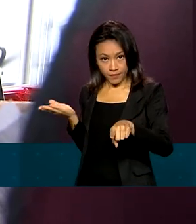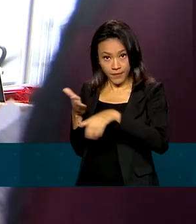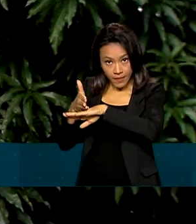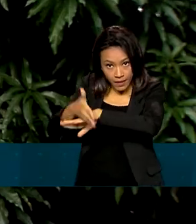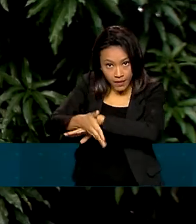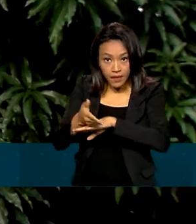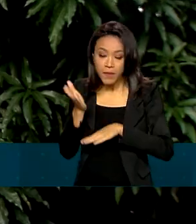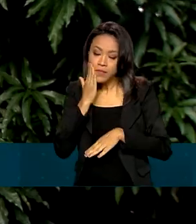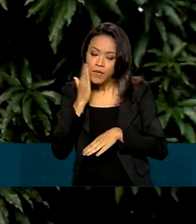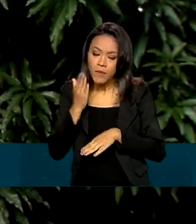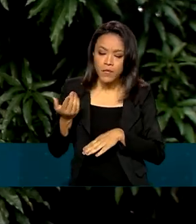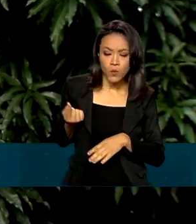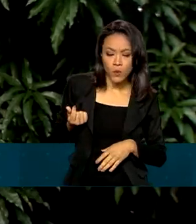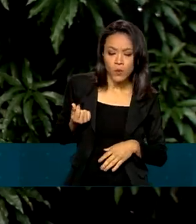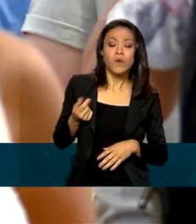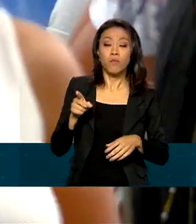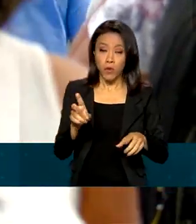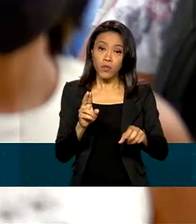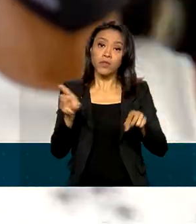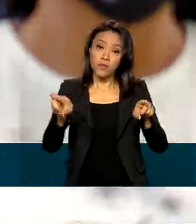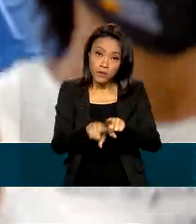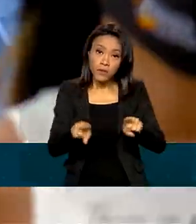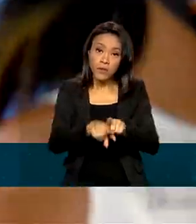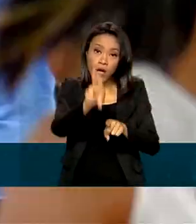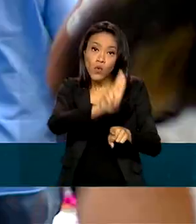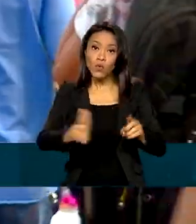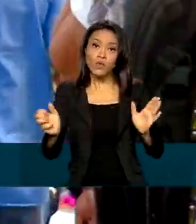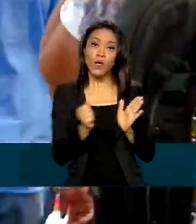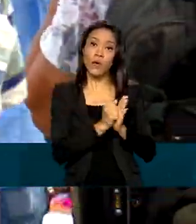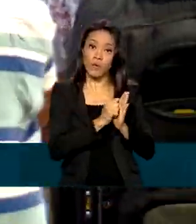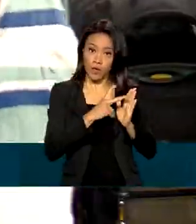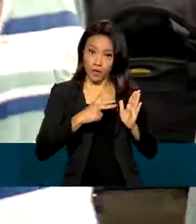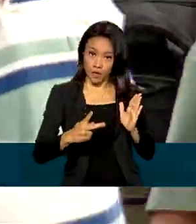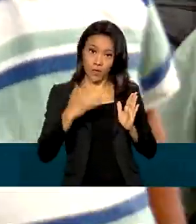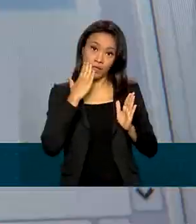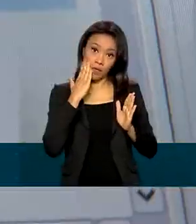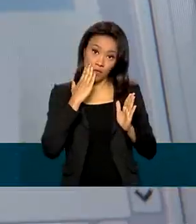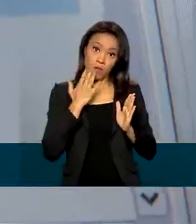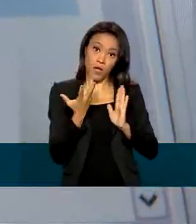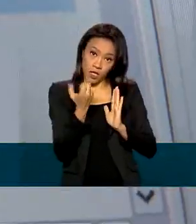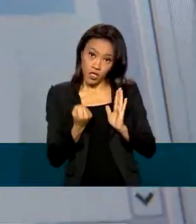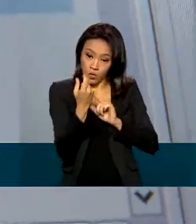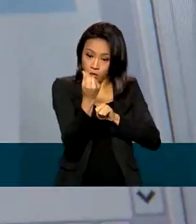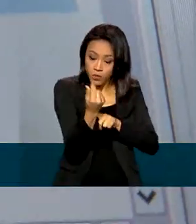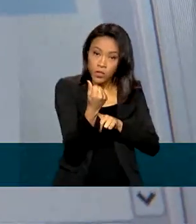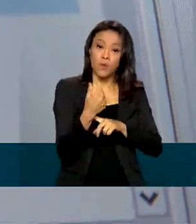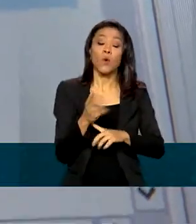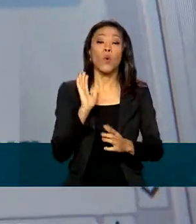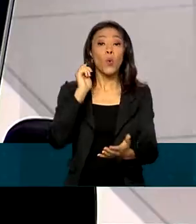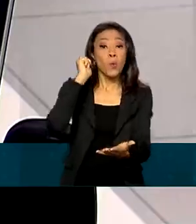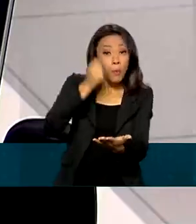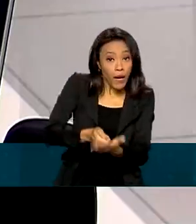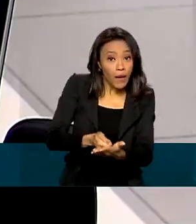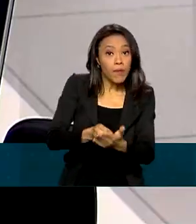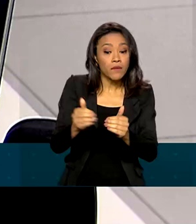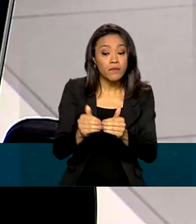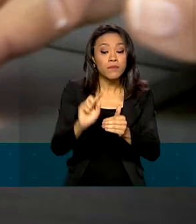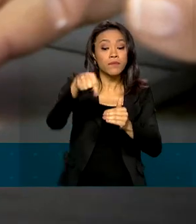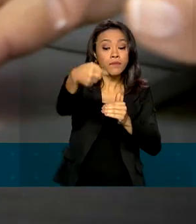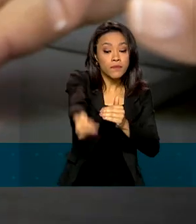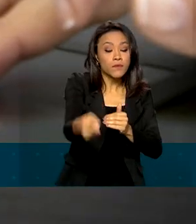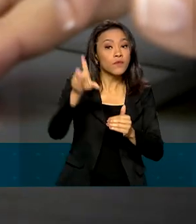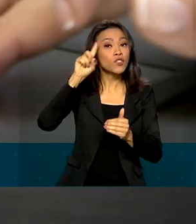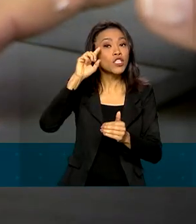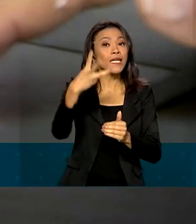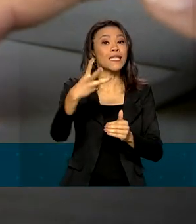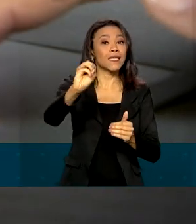também pode ser feita por meio de aplicativo para dispositivos móveis. Já o pagamento será feito na sexta-feira da semana que vem, dia 30 de